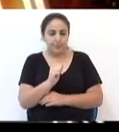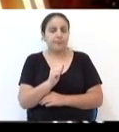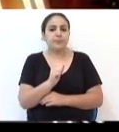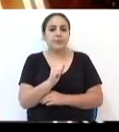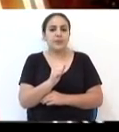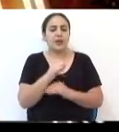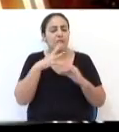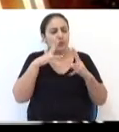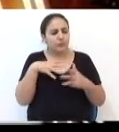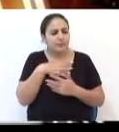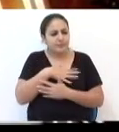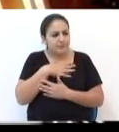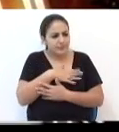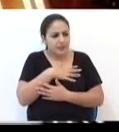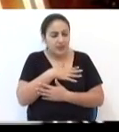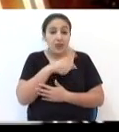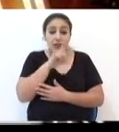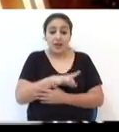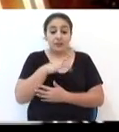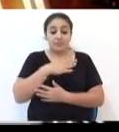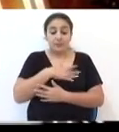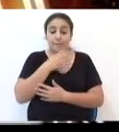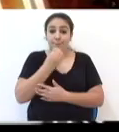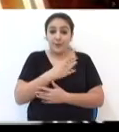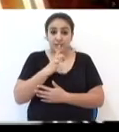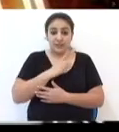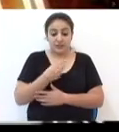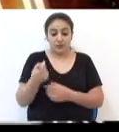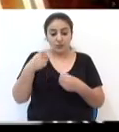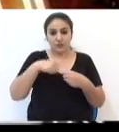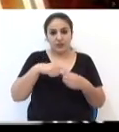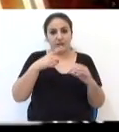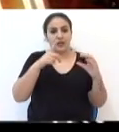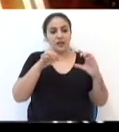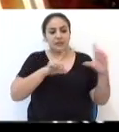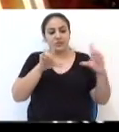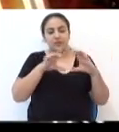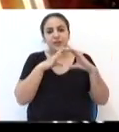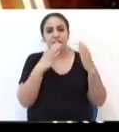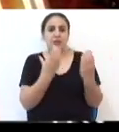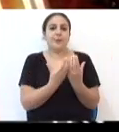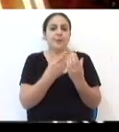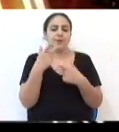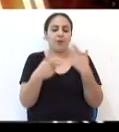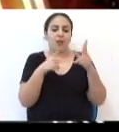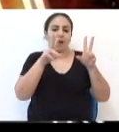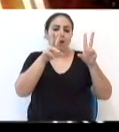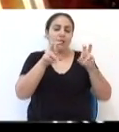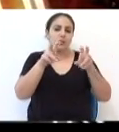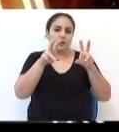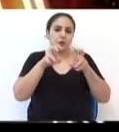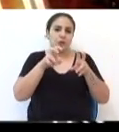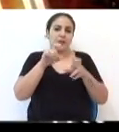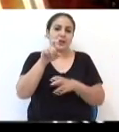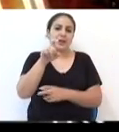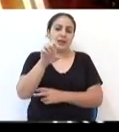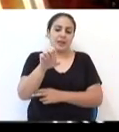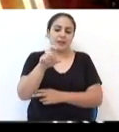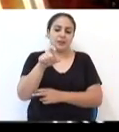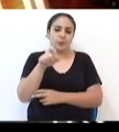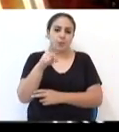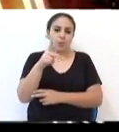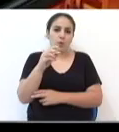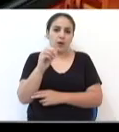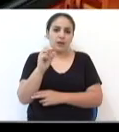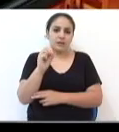satisfação estar de volta aqui na TV Câmara para nós tratarmos pouquinho do assunto Expo Assisa, que